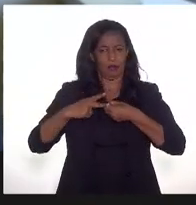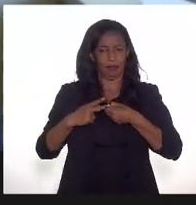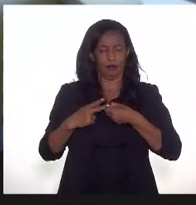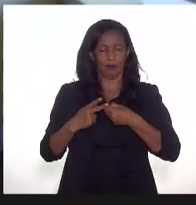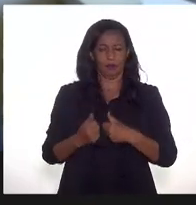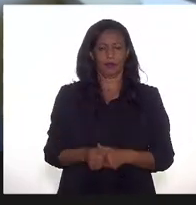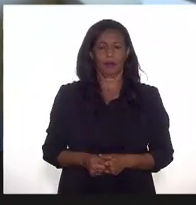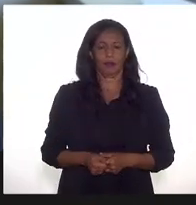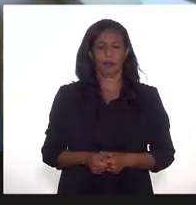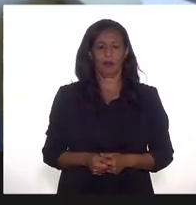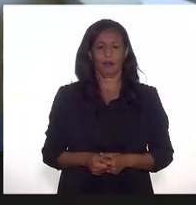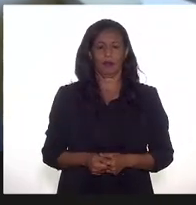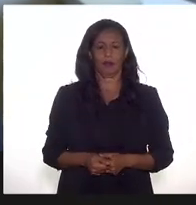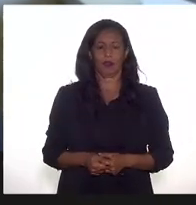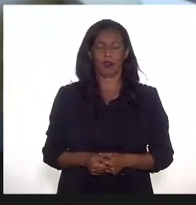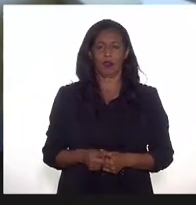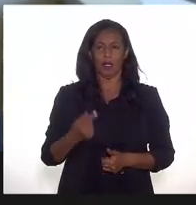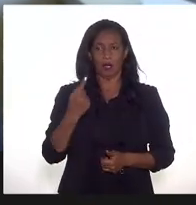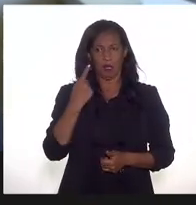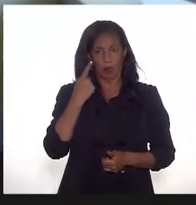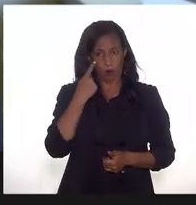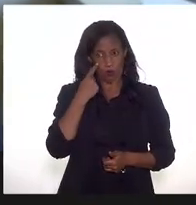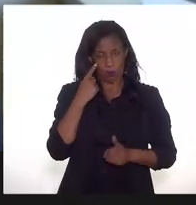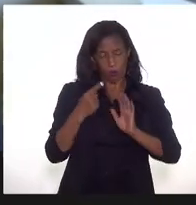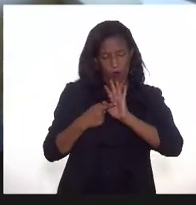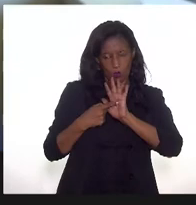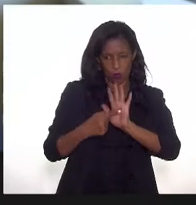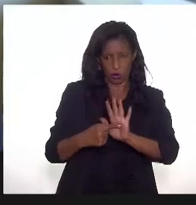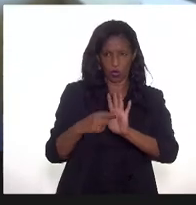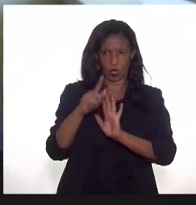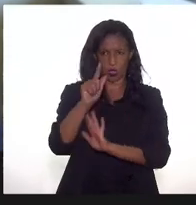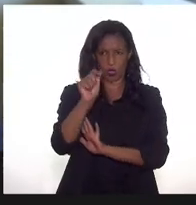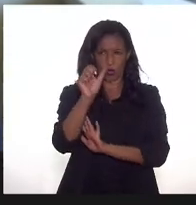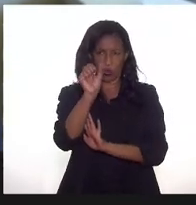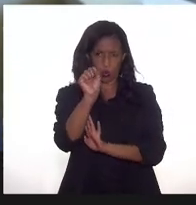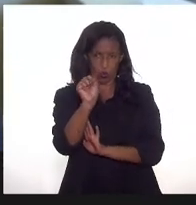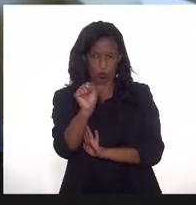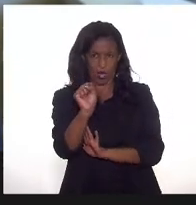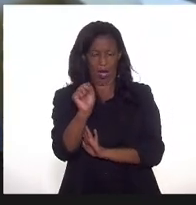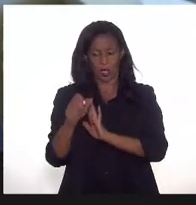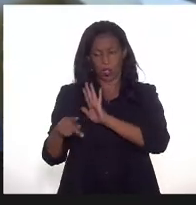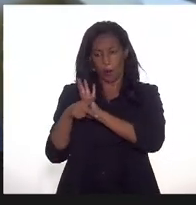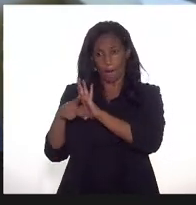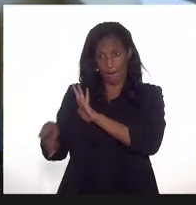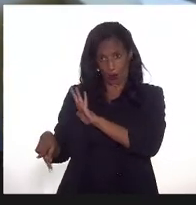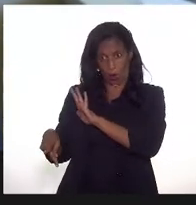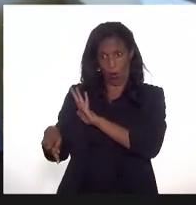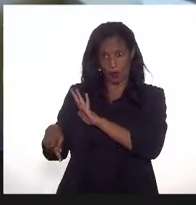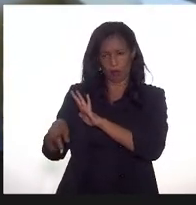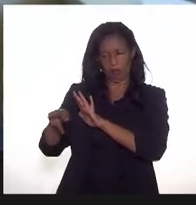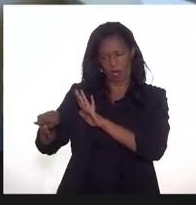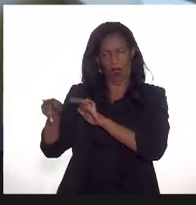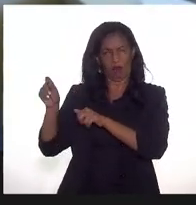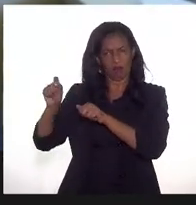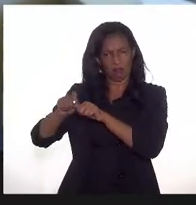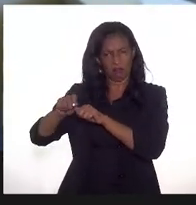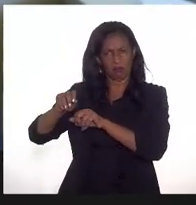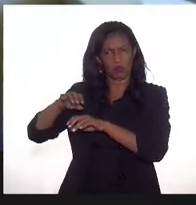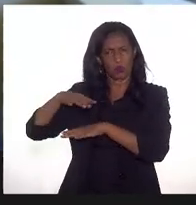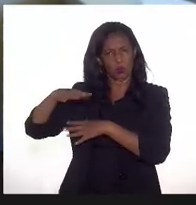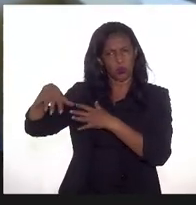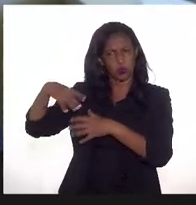considerando o gás que ela produz, que não deveria, sob hipótese alguma, ser uma